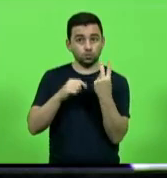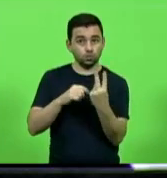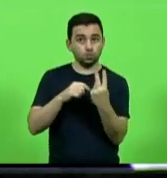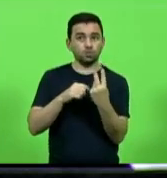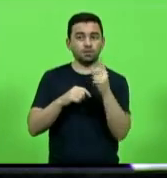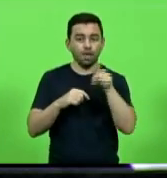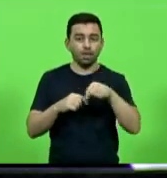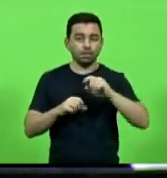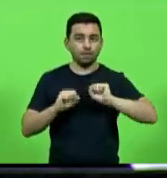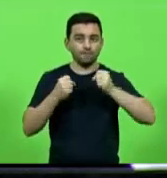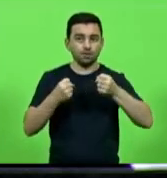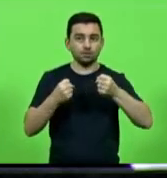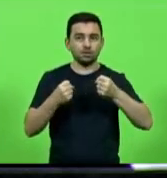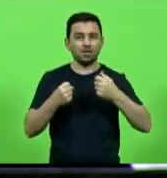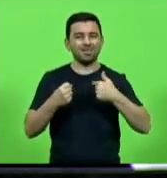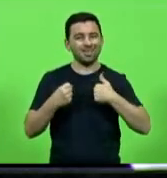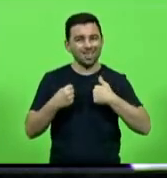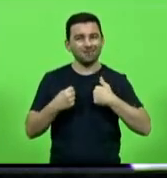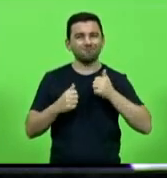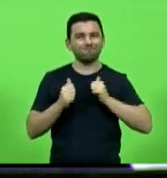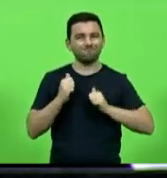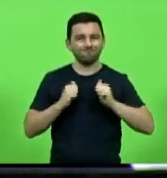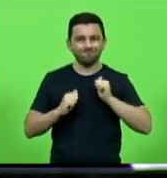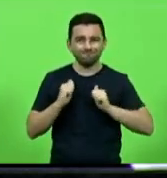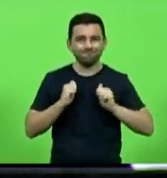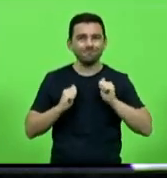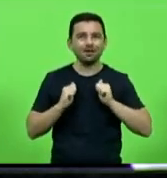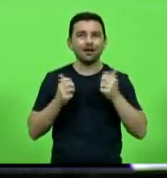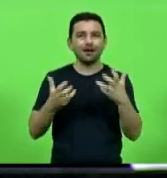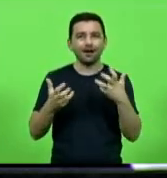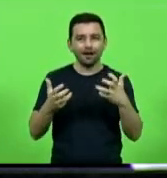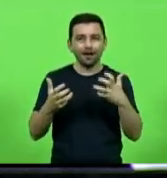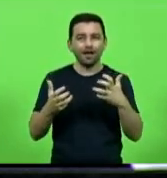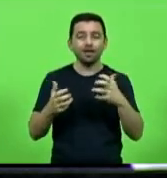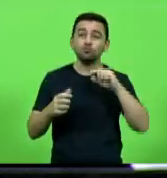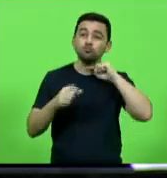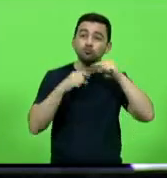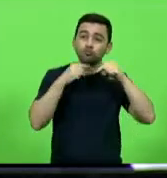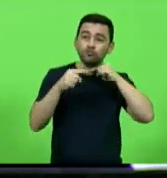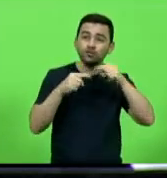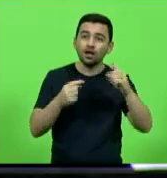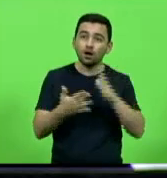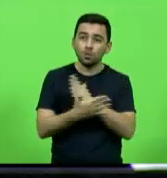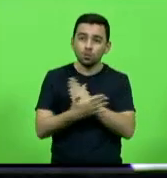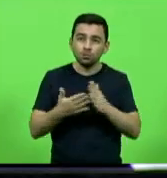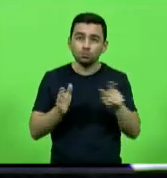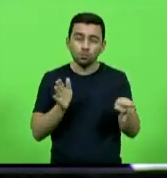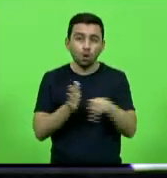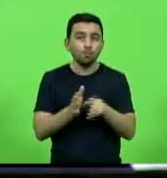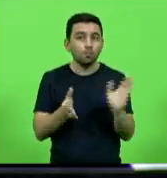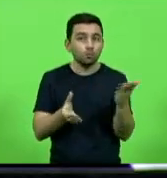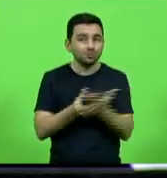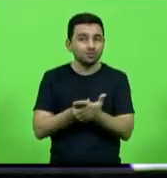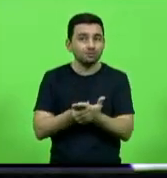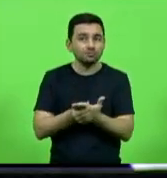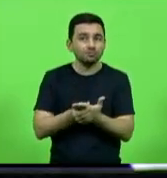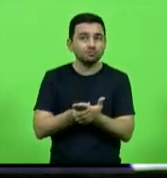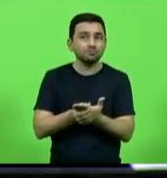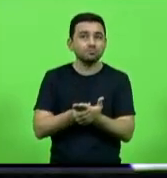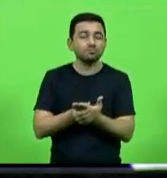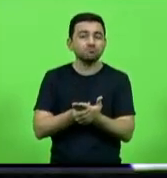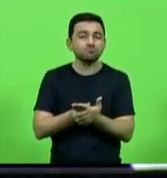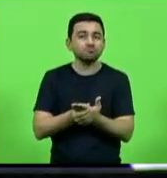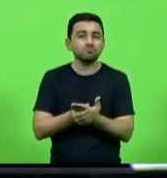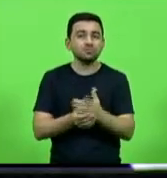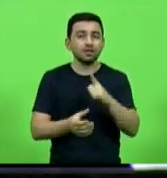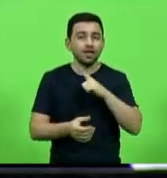eu ainda esperava tirar algumas dúvidas que eu tinha no processo que era fazer algumas